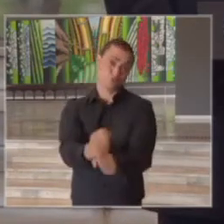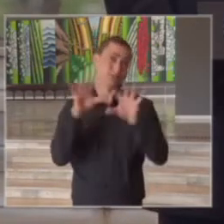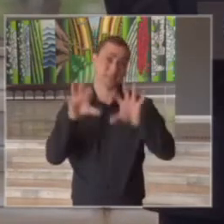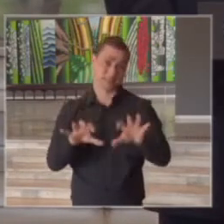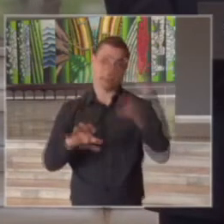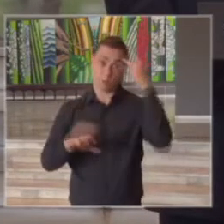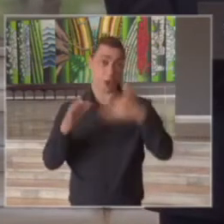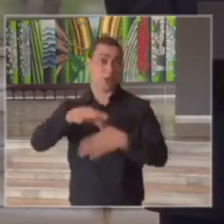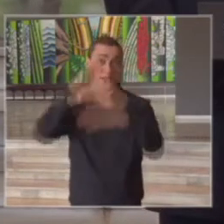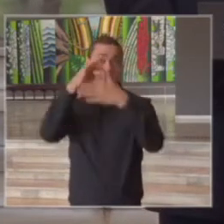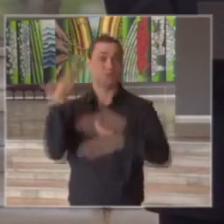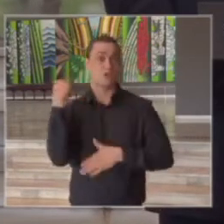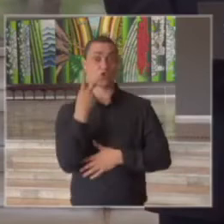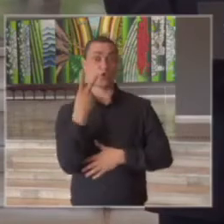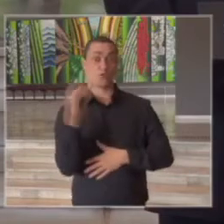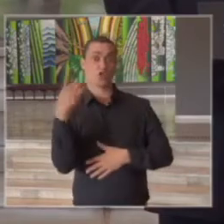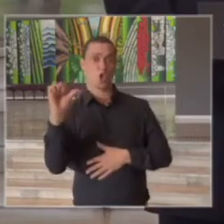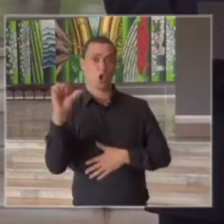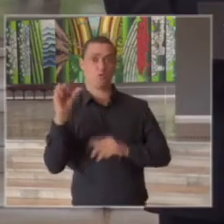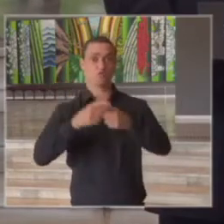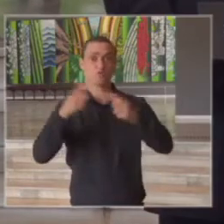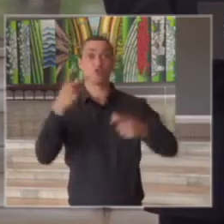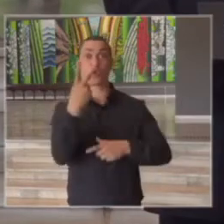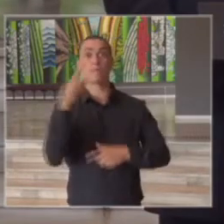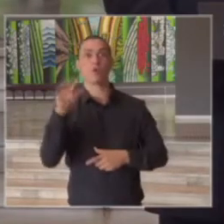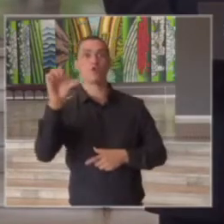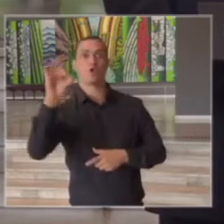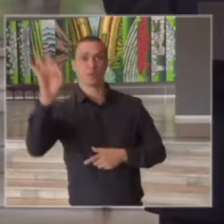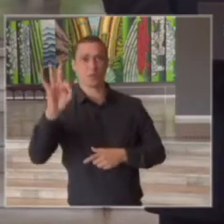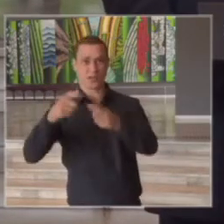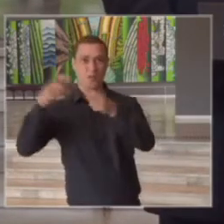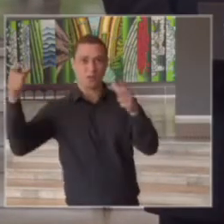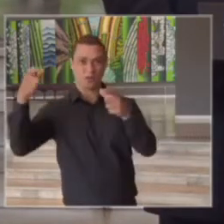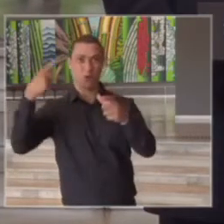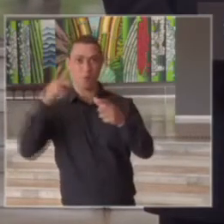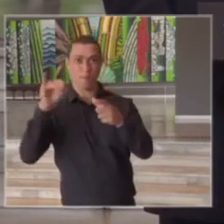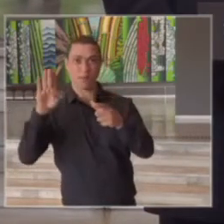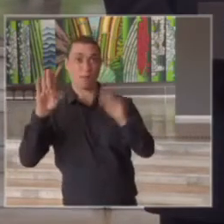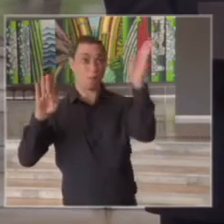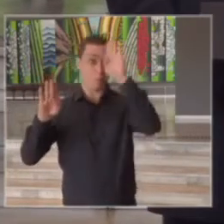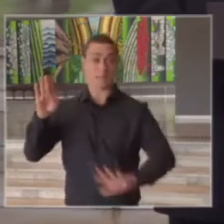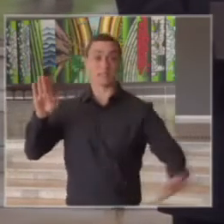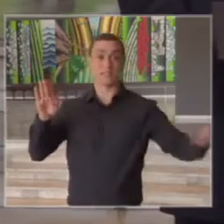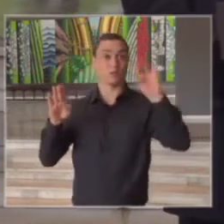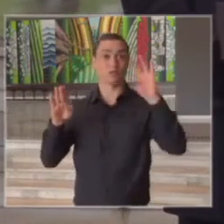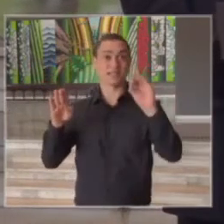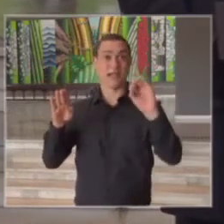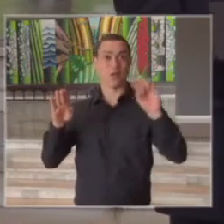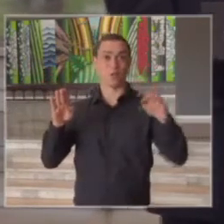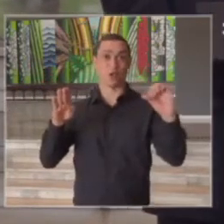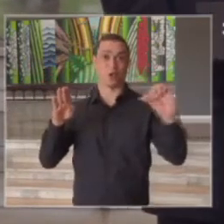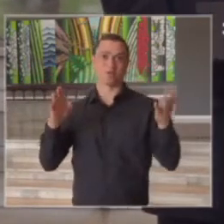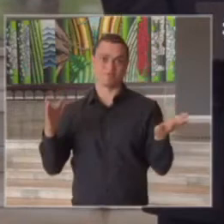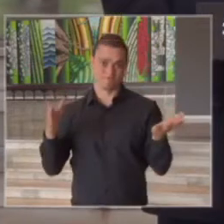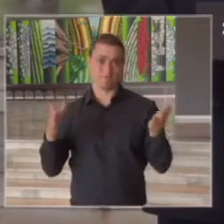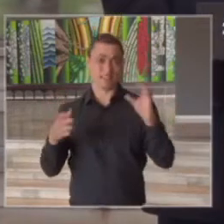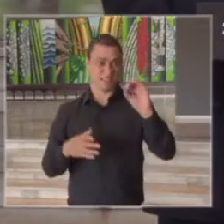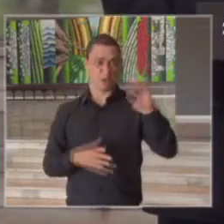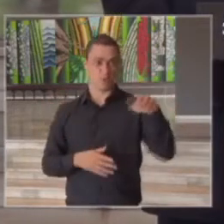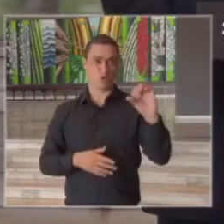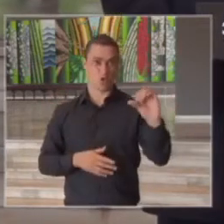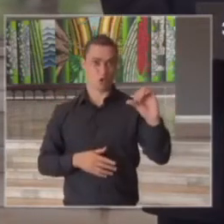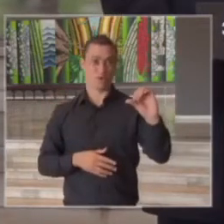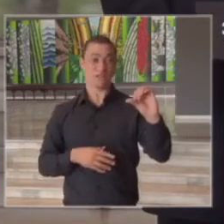foi assim em 2019 quando crescemos 2.9% no PIB enquanto o Brasil cresceu 0.9 desse 0.9